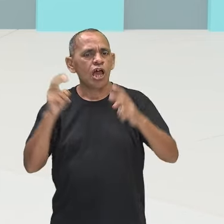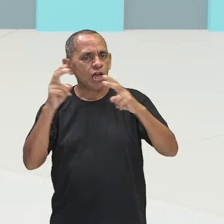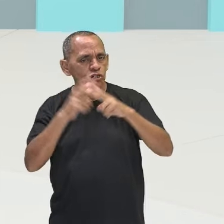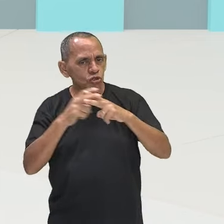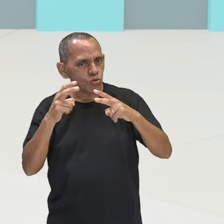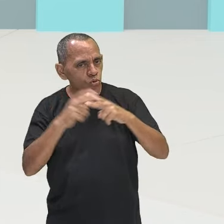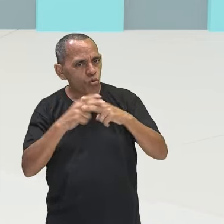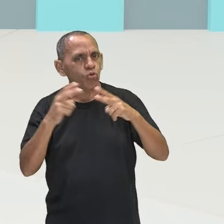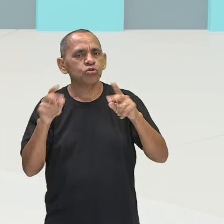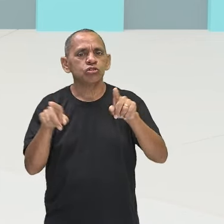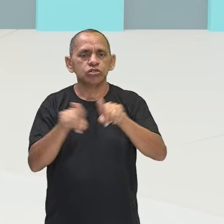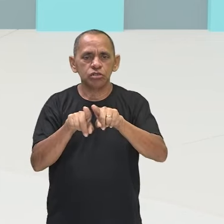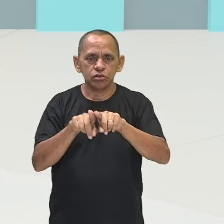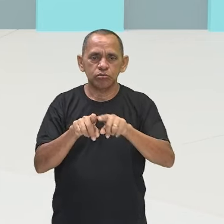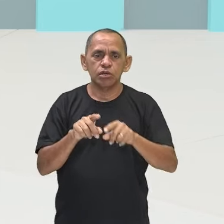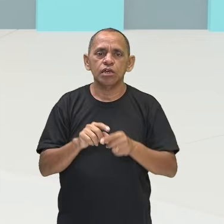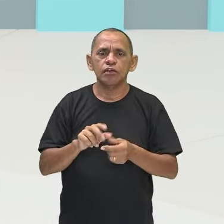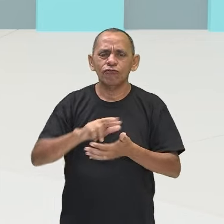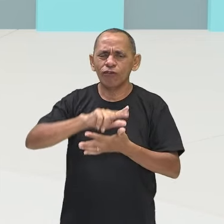práticas das lutas,